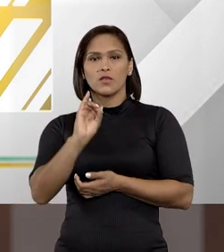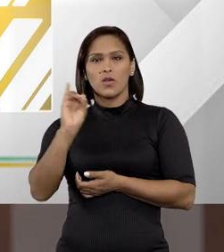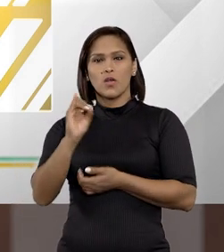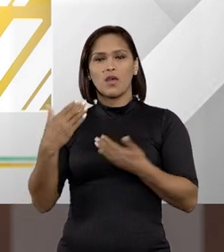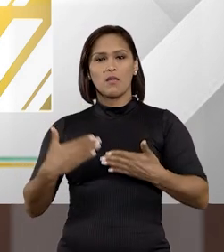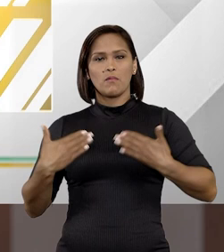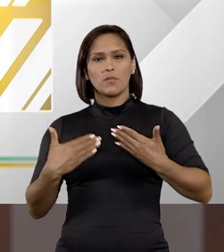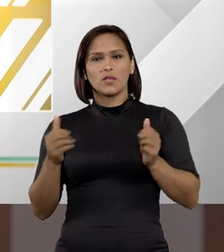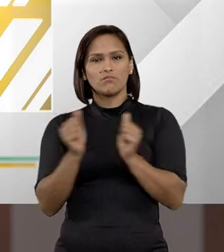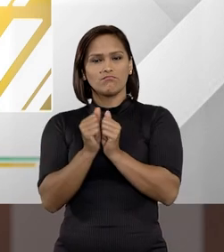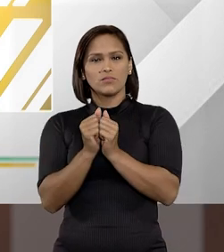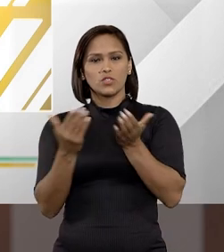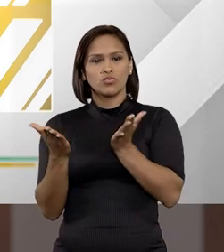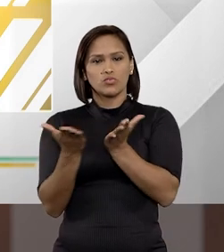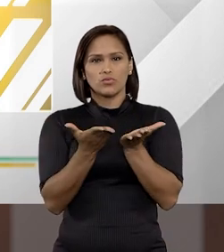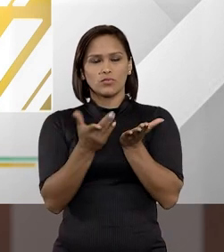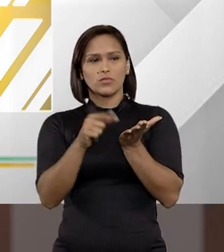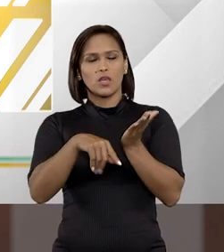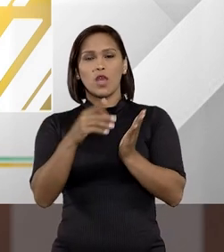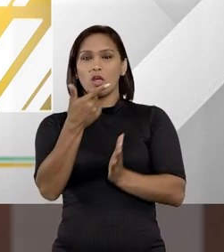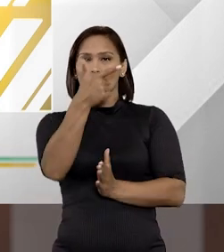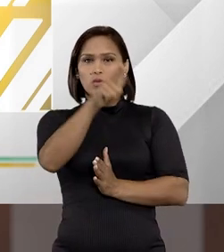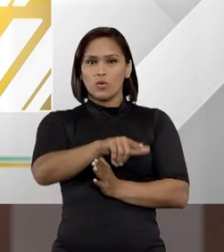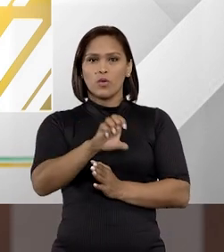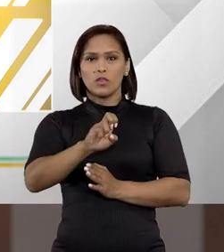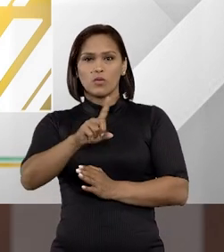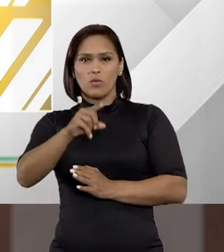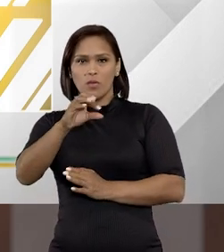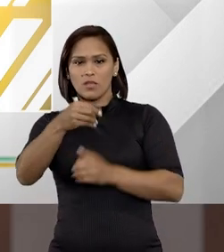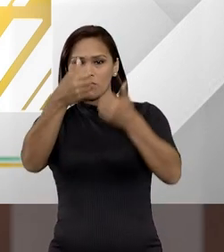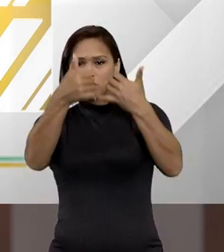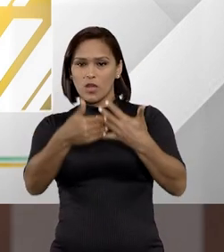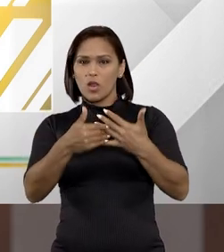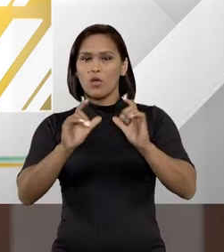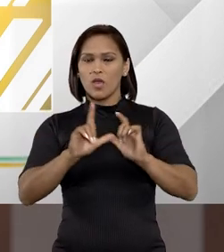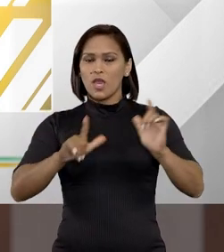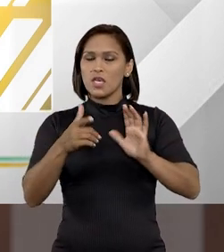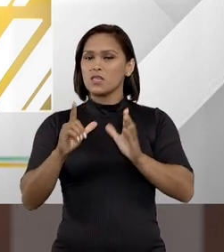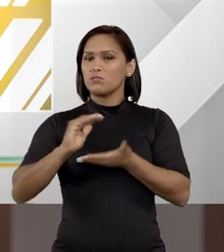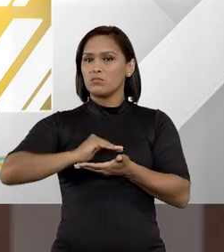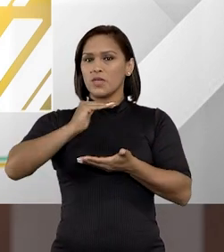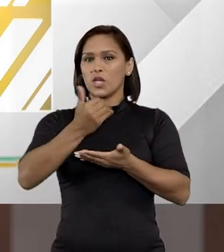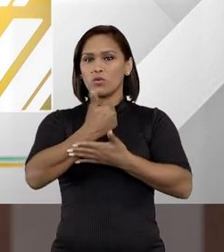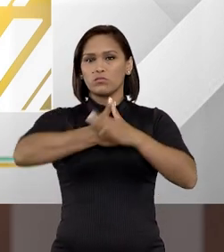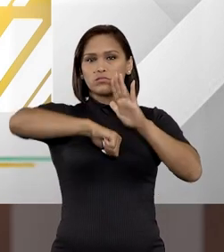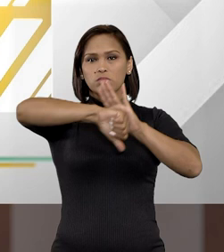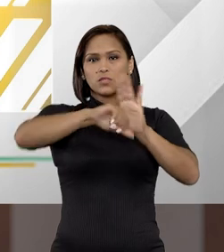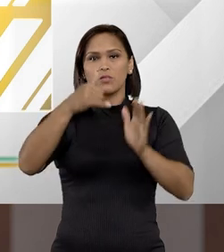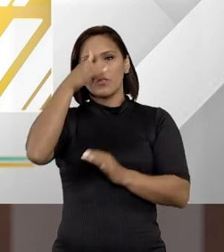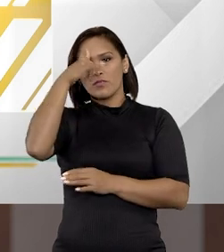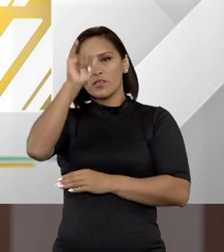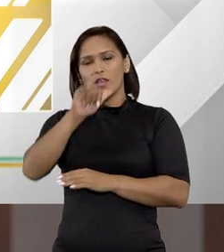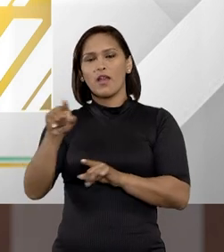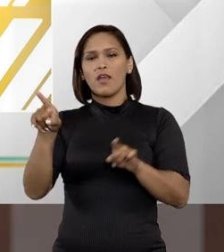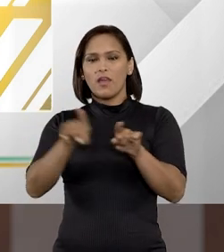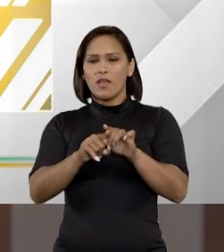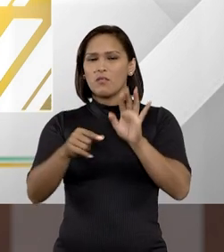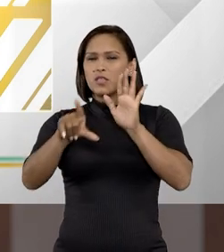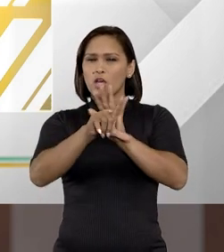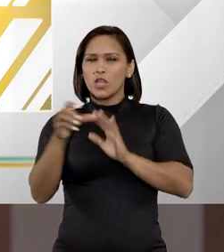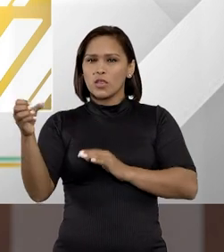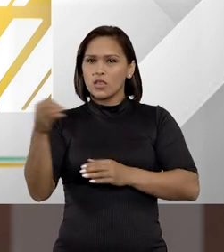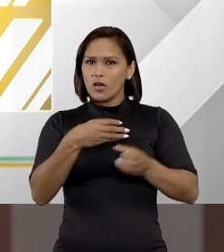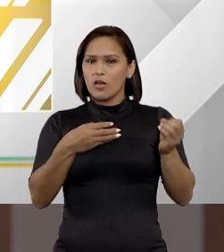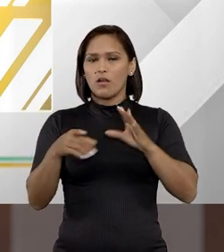Olá, é prazer estar aqui também. Quero reiterar o que o colega Eduardo falou. Eu acho que esse pacote anticrime realmente é uma